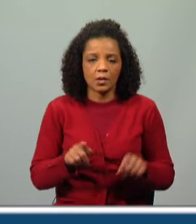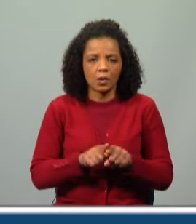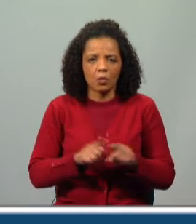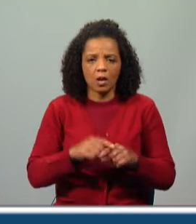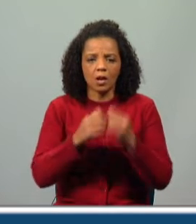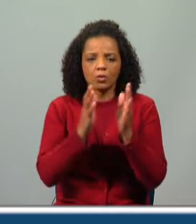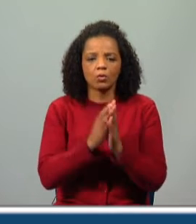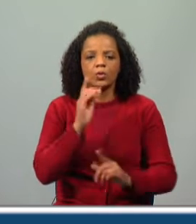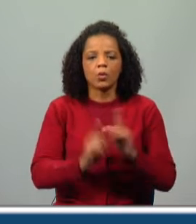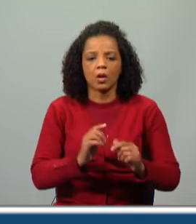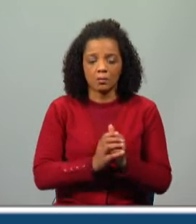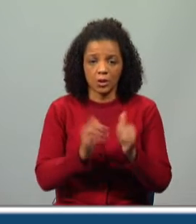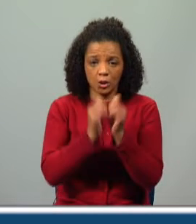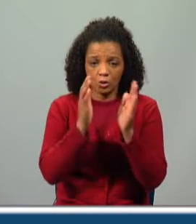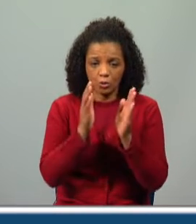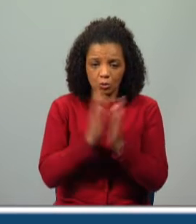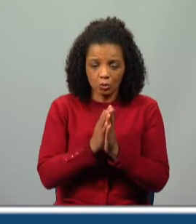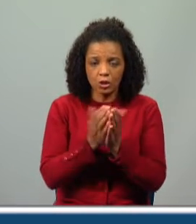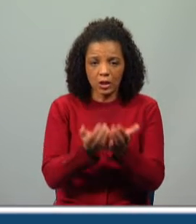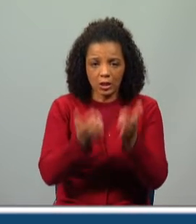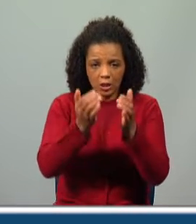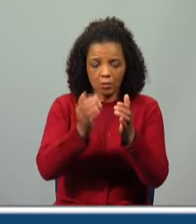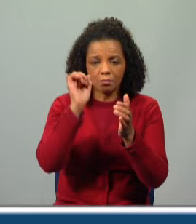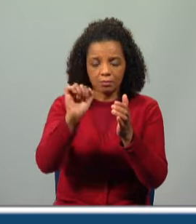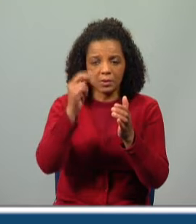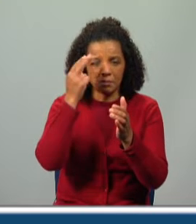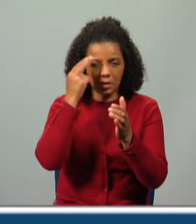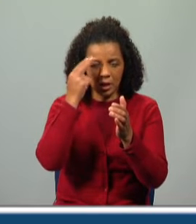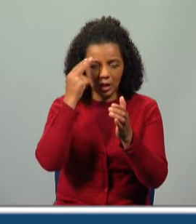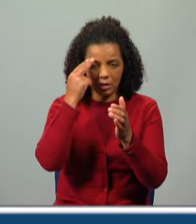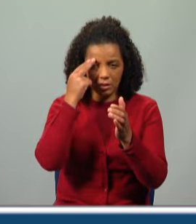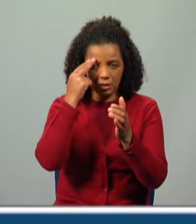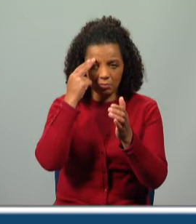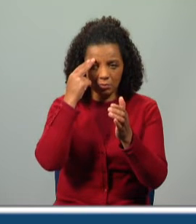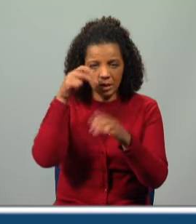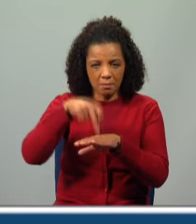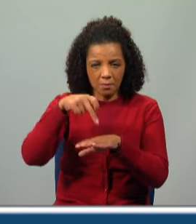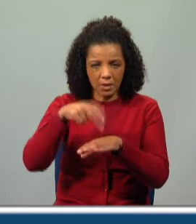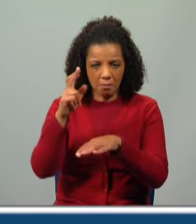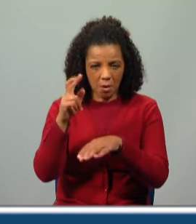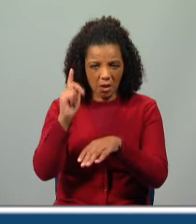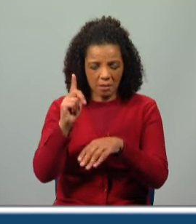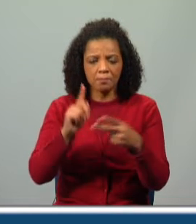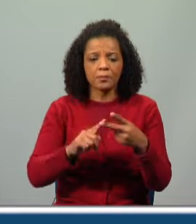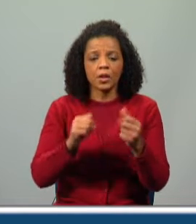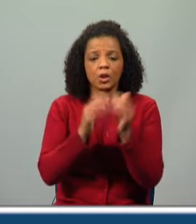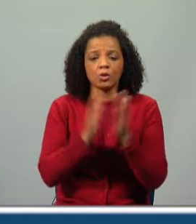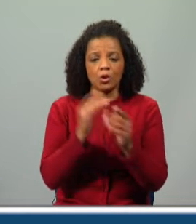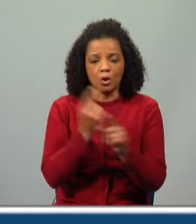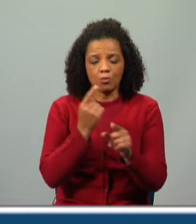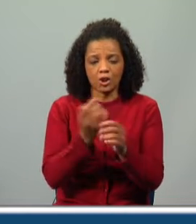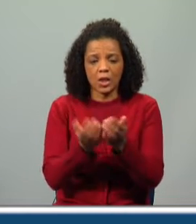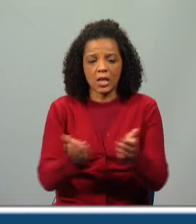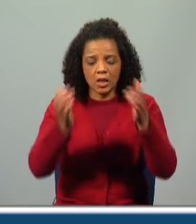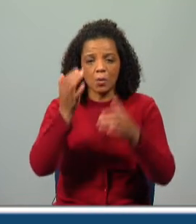comum? Todos os objetos que estavam no ninho pertenciam ao pirata da perna de pau? Seria esta? Todos os objetos que